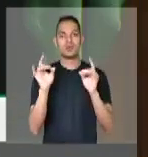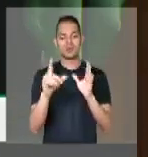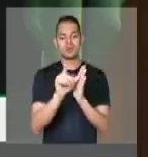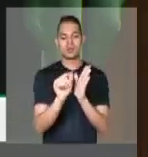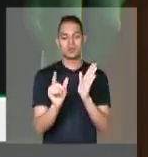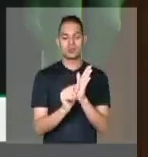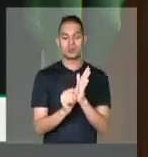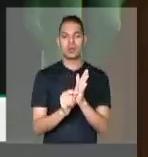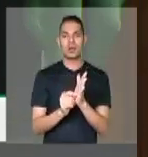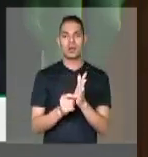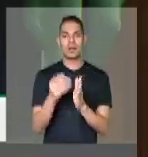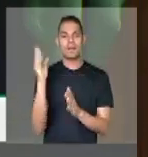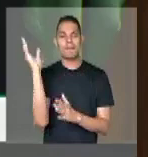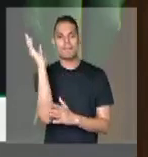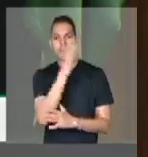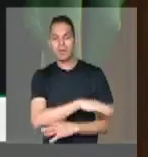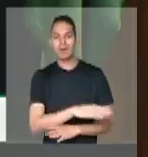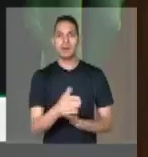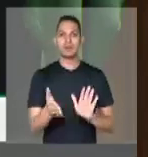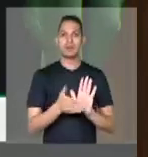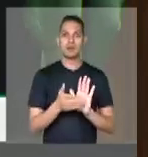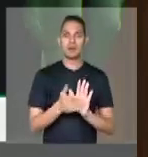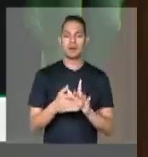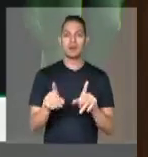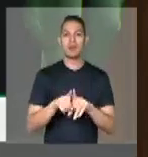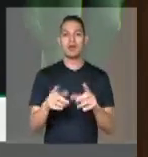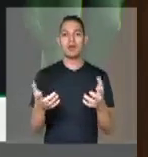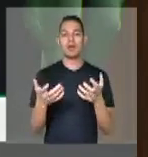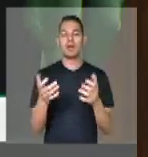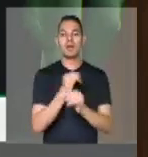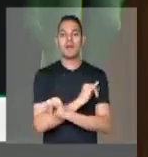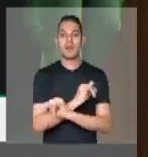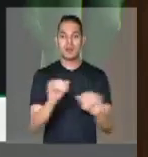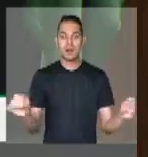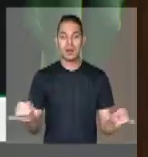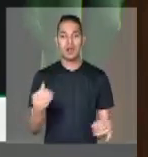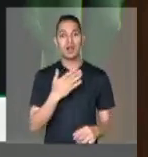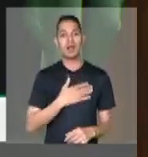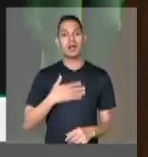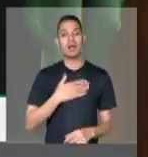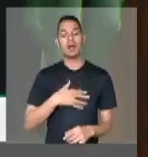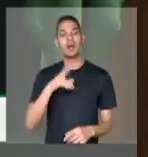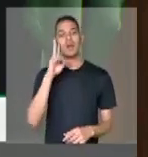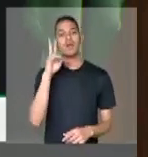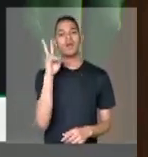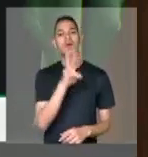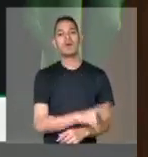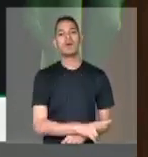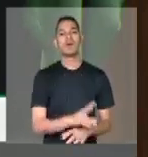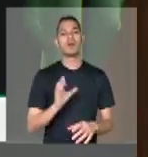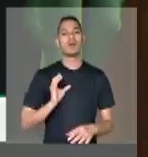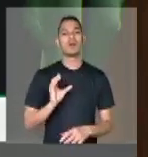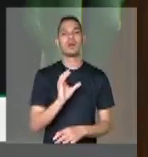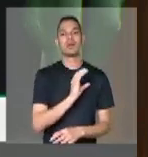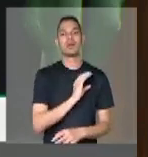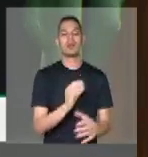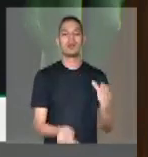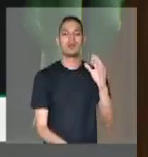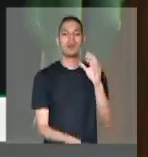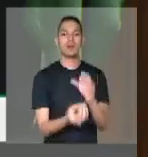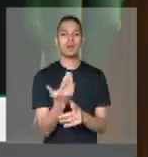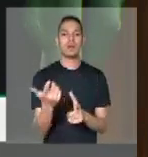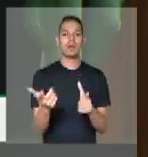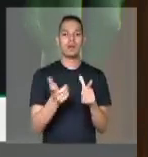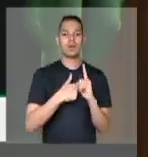perversos dessa proposta. E quero dizer também aqui da minha satisfação de ter visto hoje instalada a comissão do